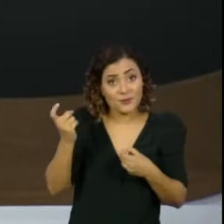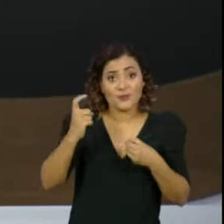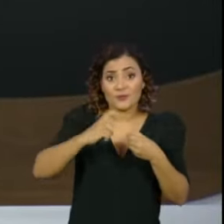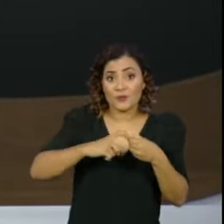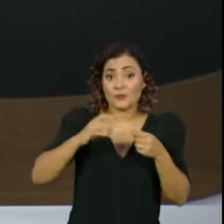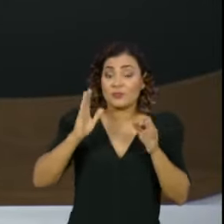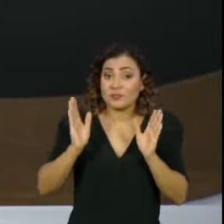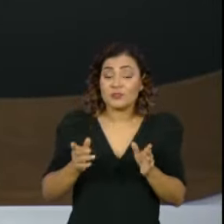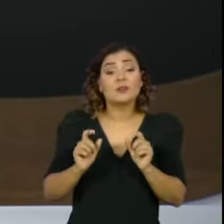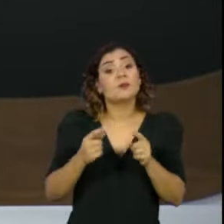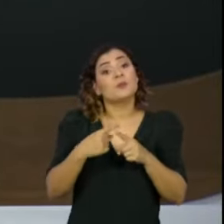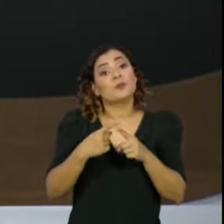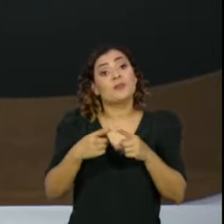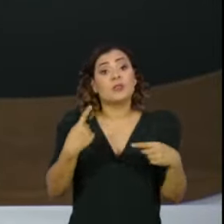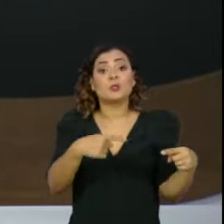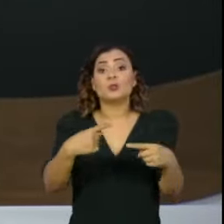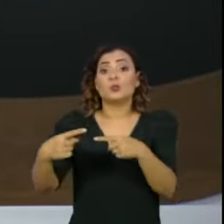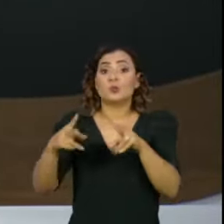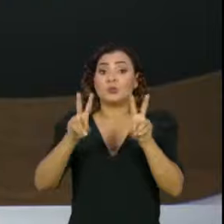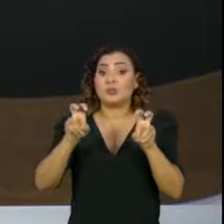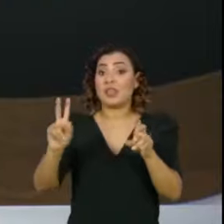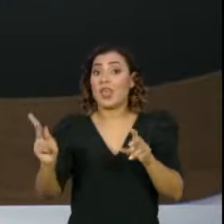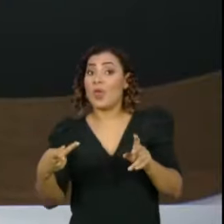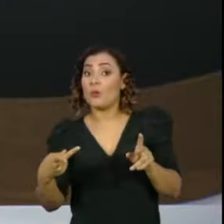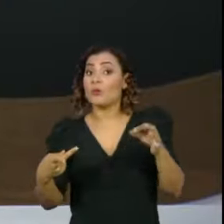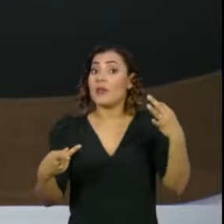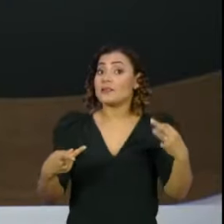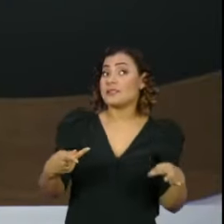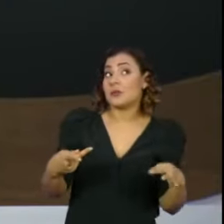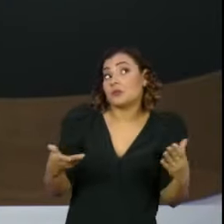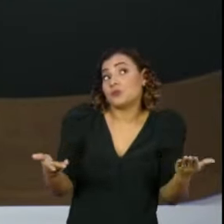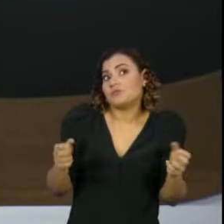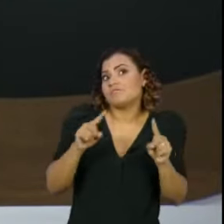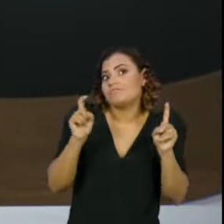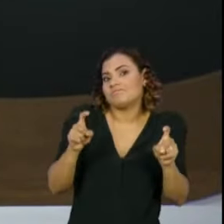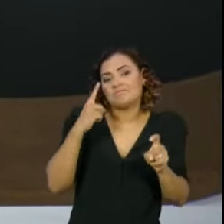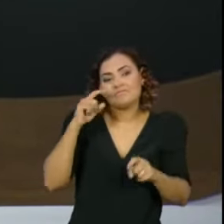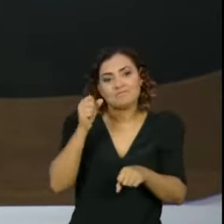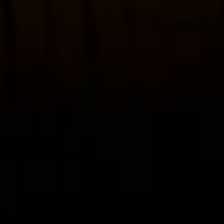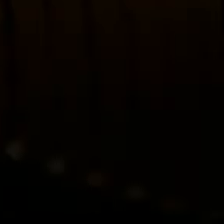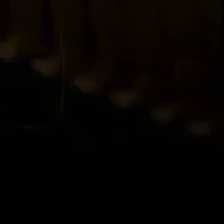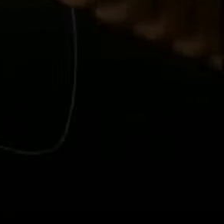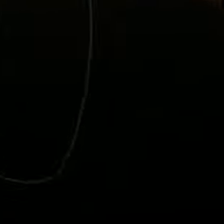volto já já, porque a gente vai discutir esses erros e eventuais acertos. Até já.